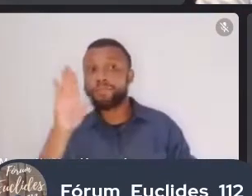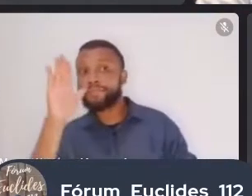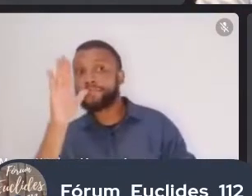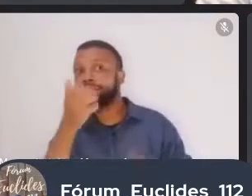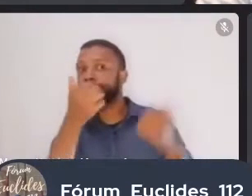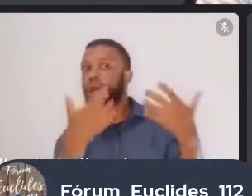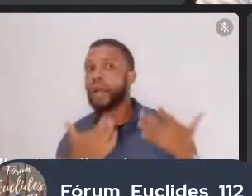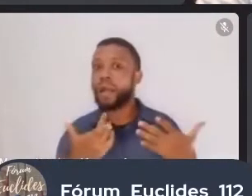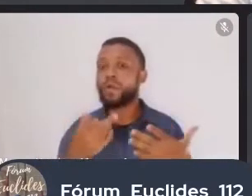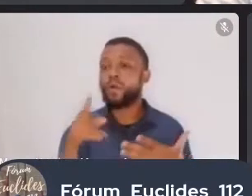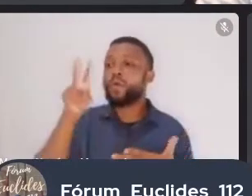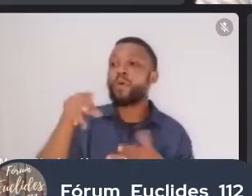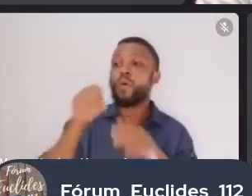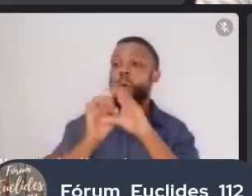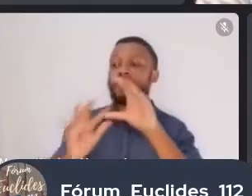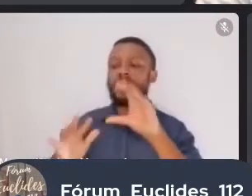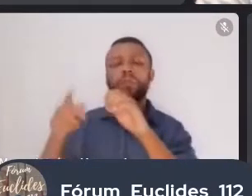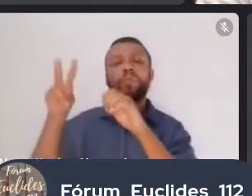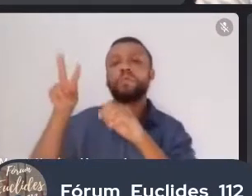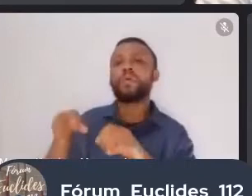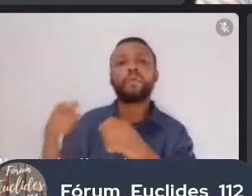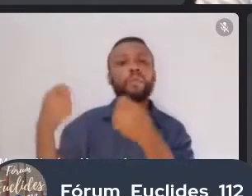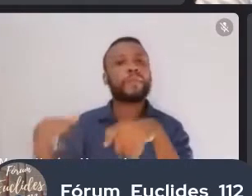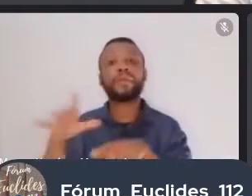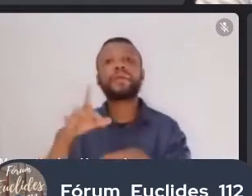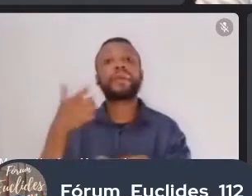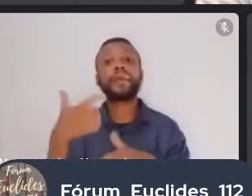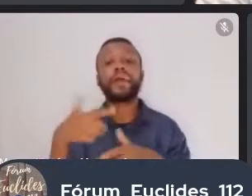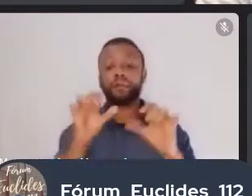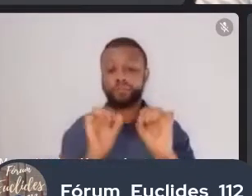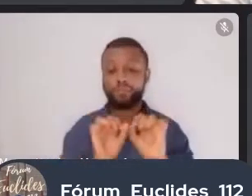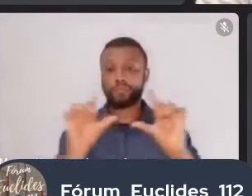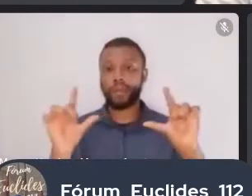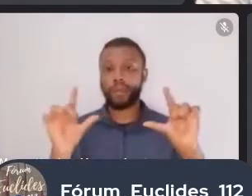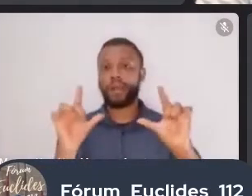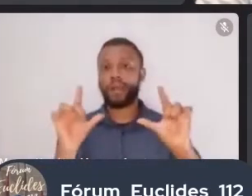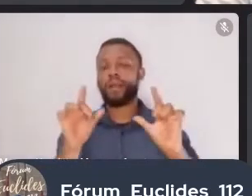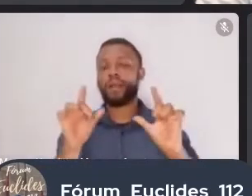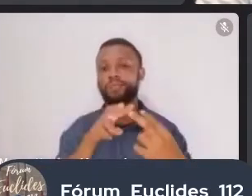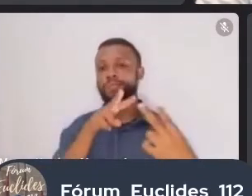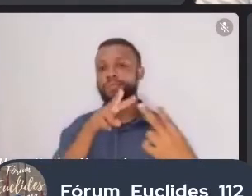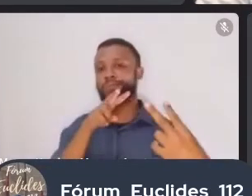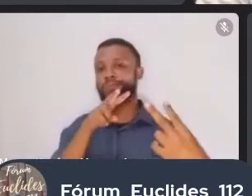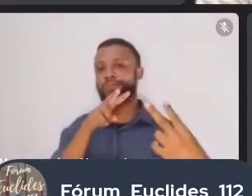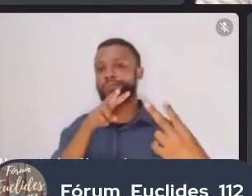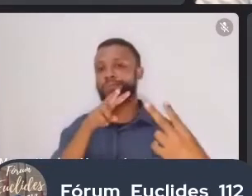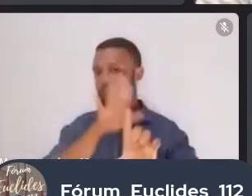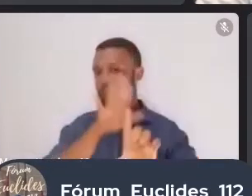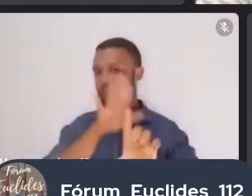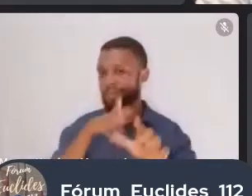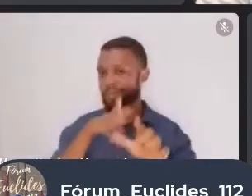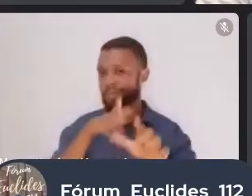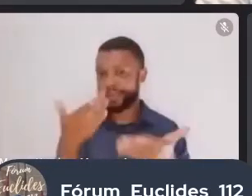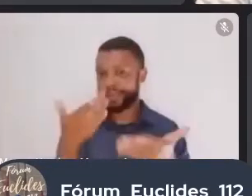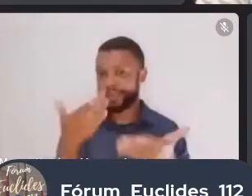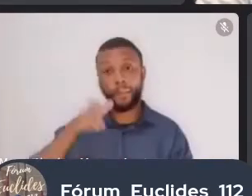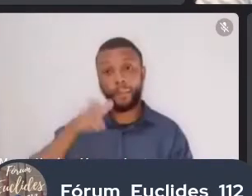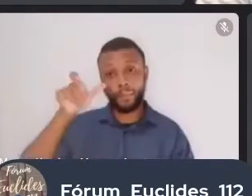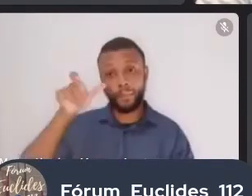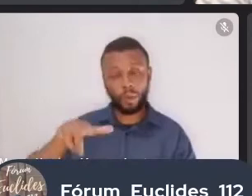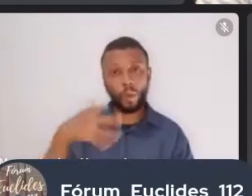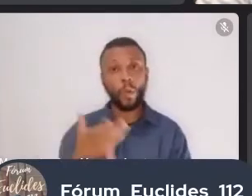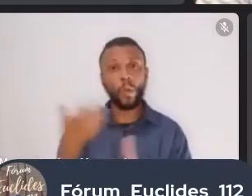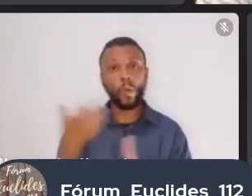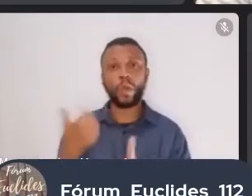dela, porque ela quer falar pessoalmente com vocês. Mas tem uma pessoa que destacou, uma pessoa que eu não consigo identificar o